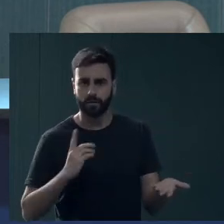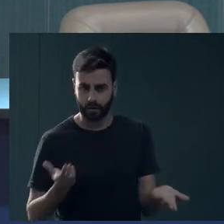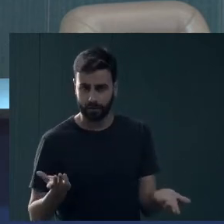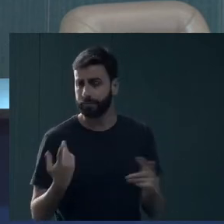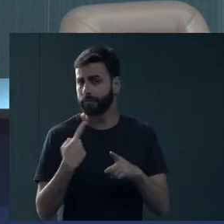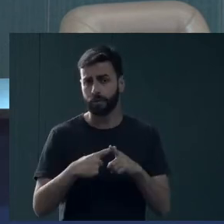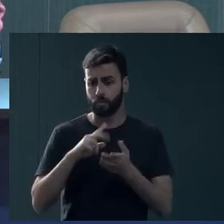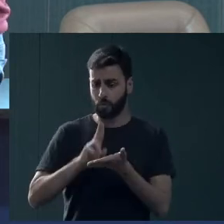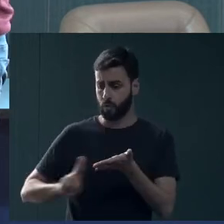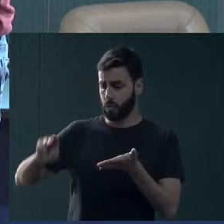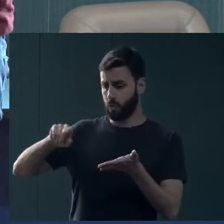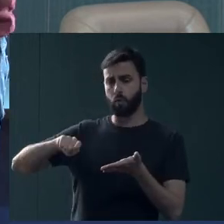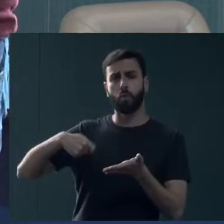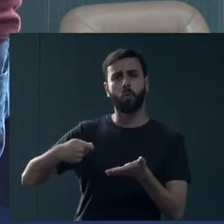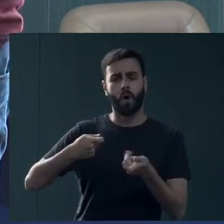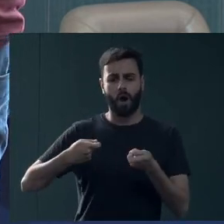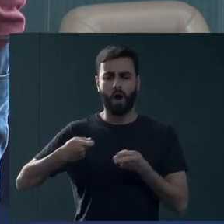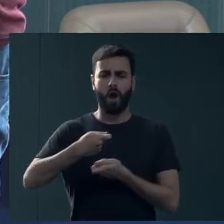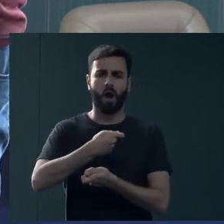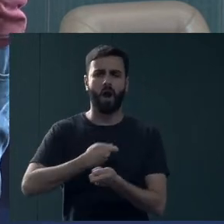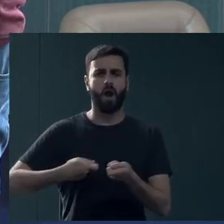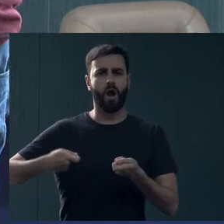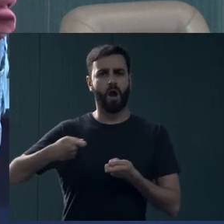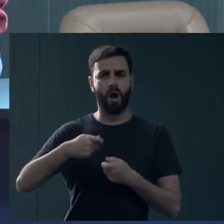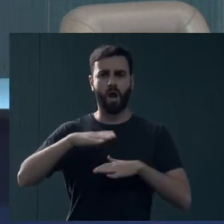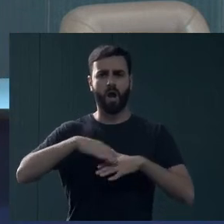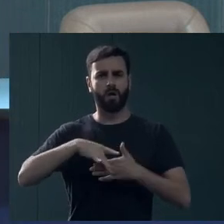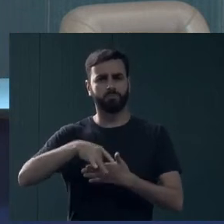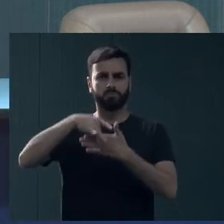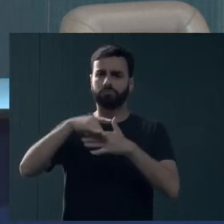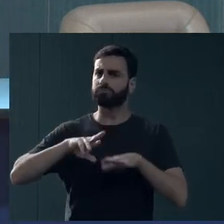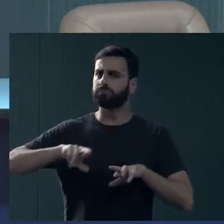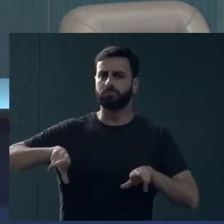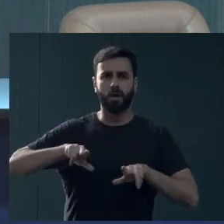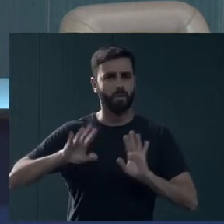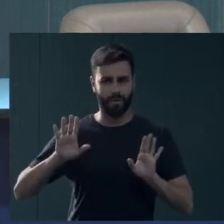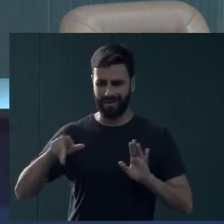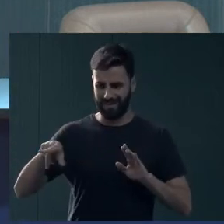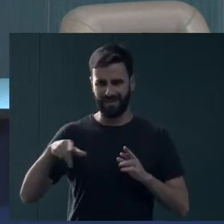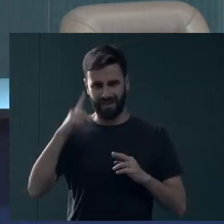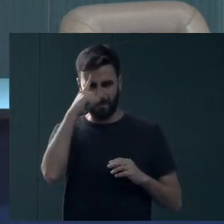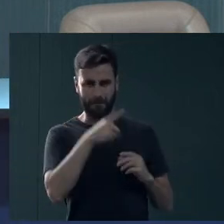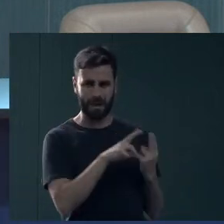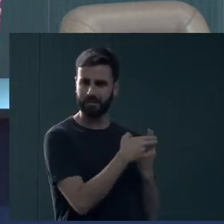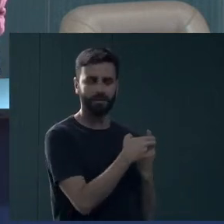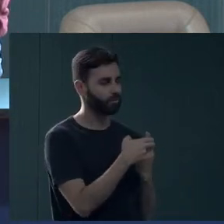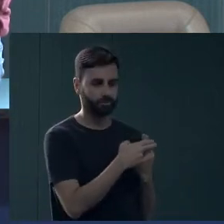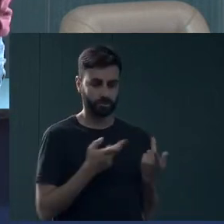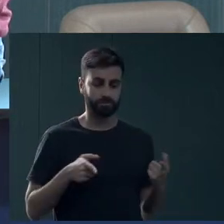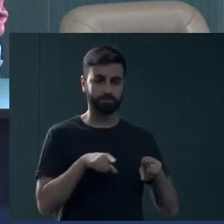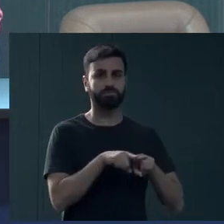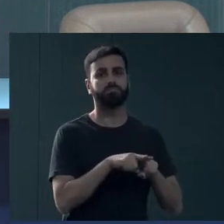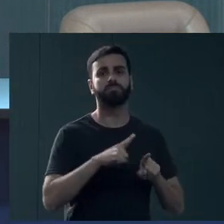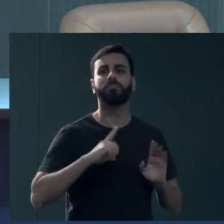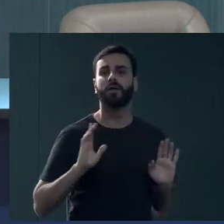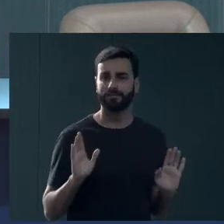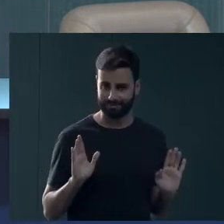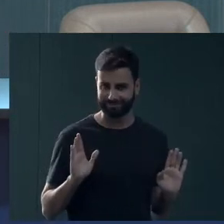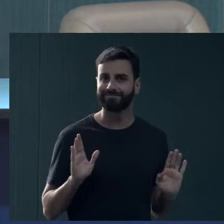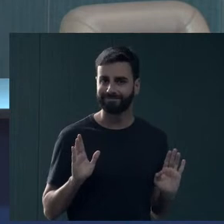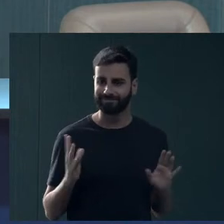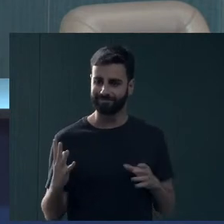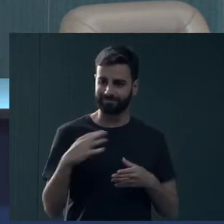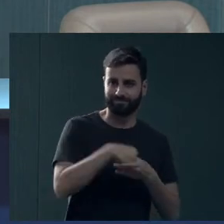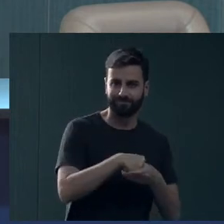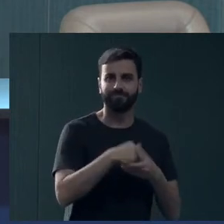Por quê? A universidade não é gestora de serviços de saúde. Nós não somos gestores do SUS, nós somos parceiros. Como o Felipe colocou, nós somos